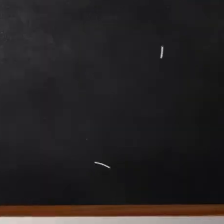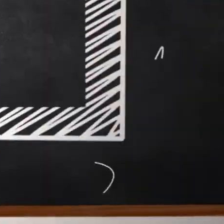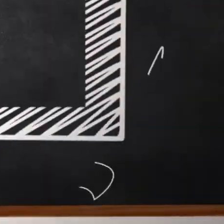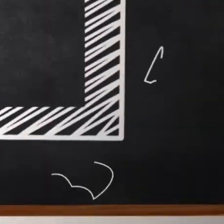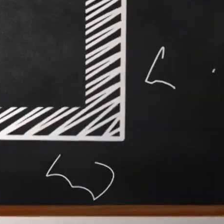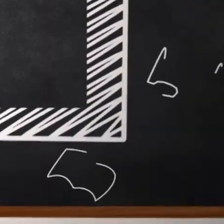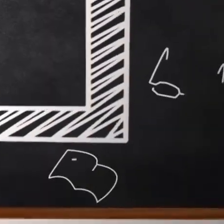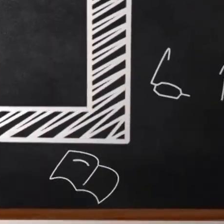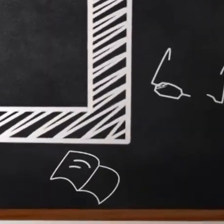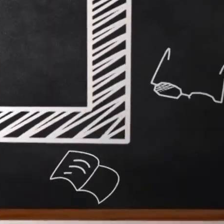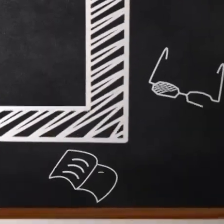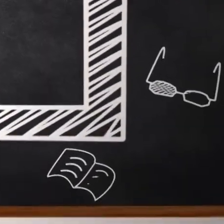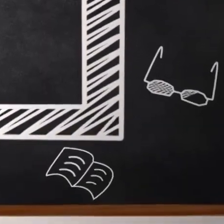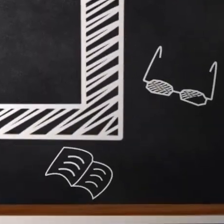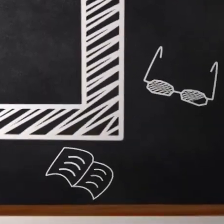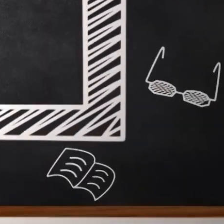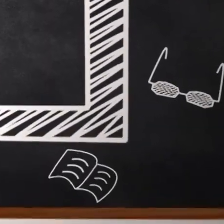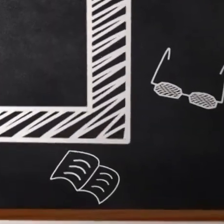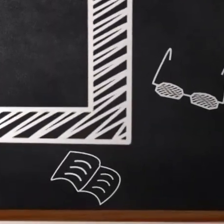tchau.